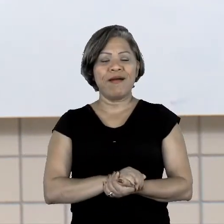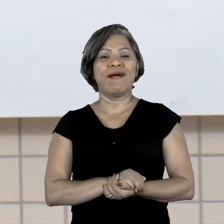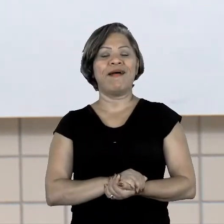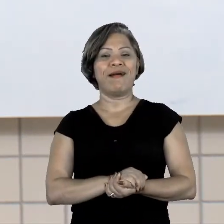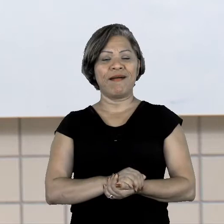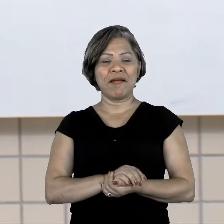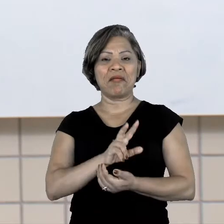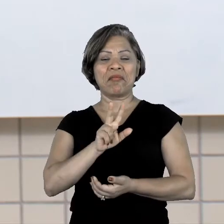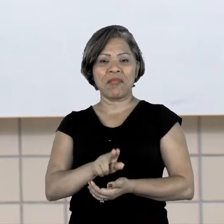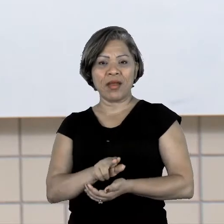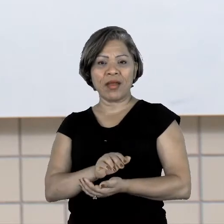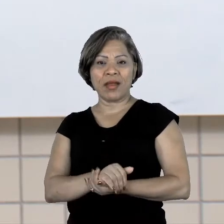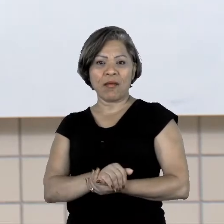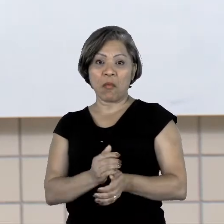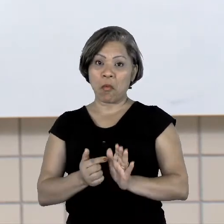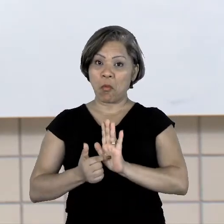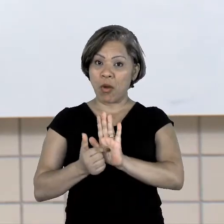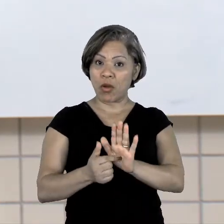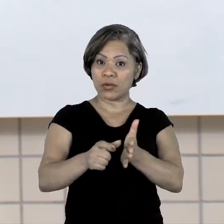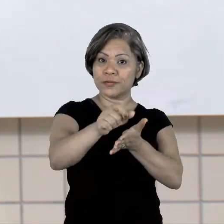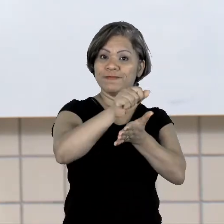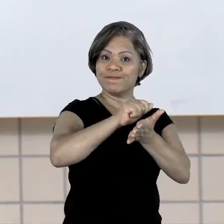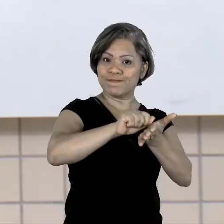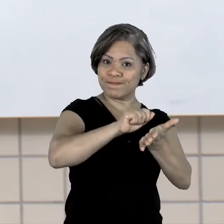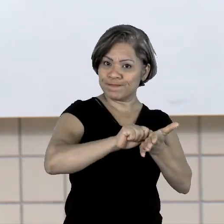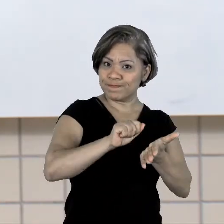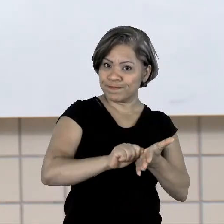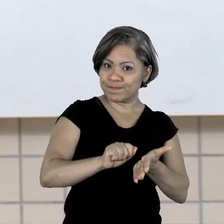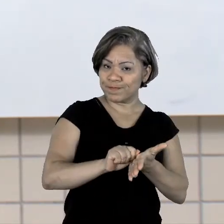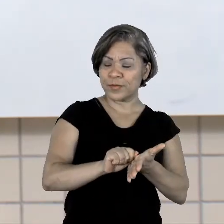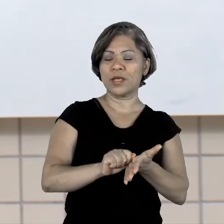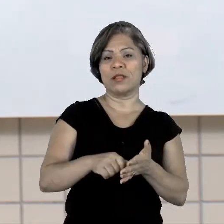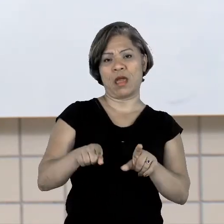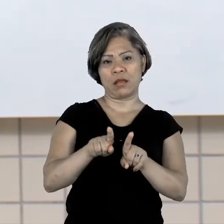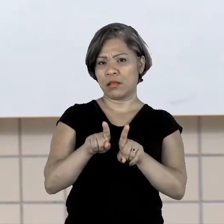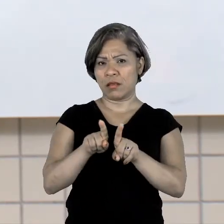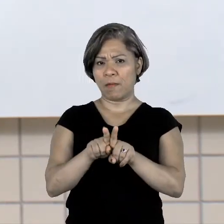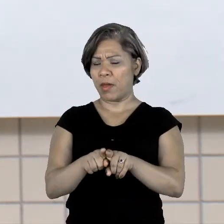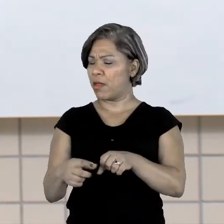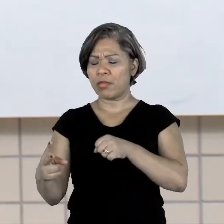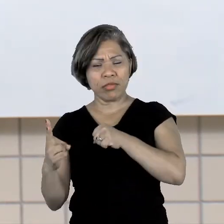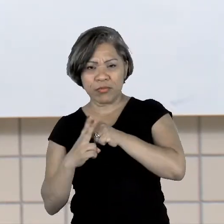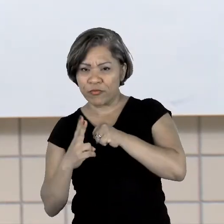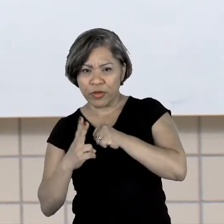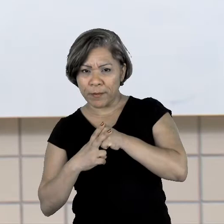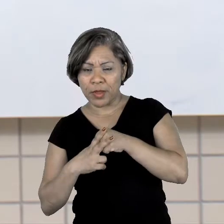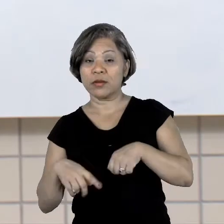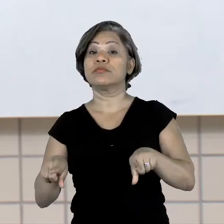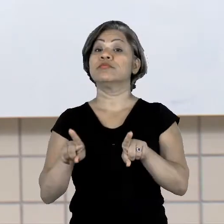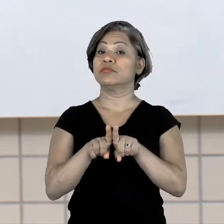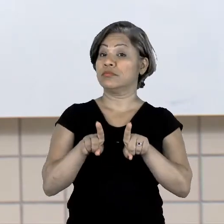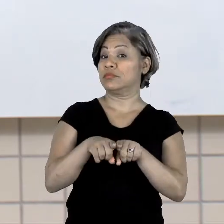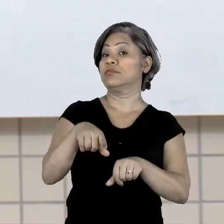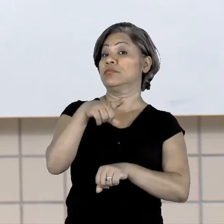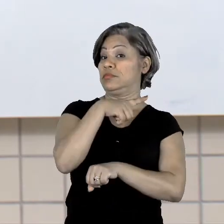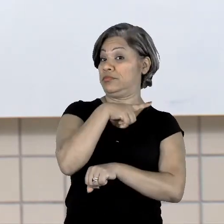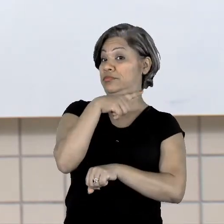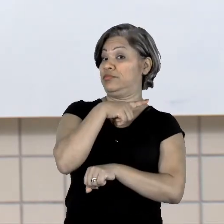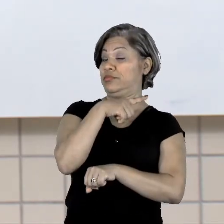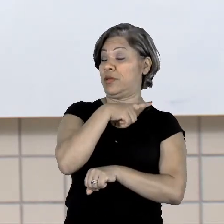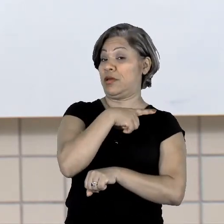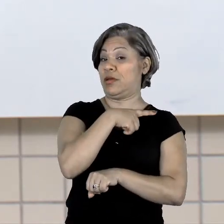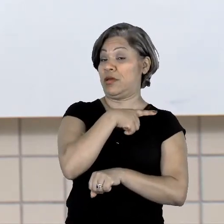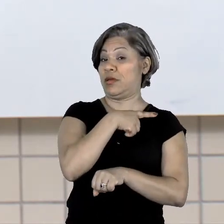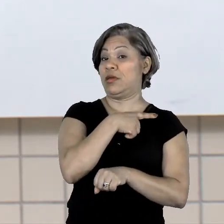Apresenta a escrita e apresenta a não verbal. Mas também existe história em quadrinho que não tem a